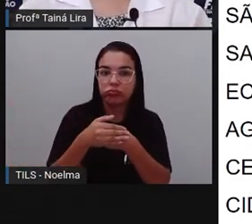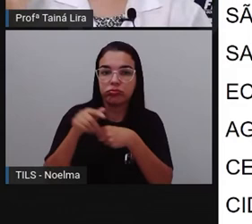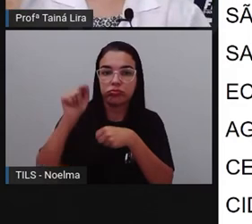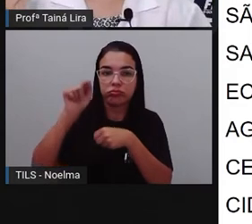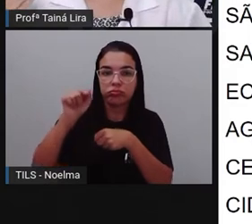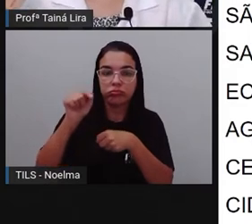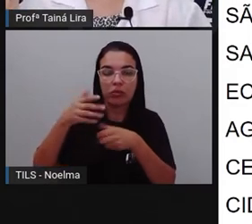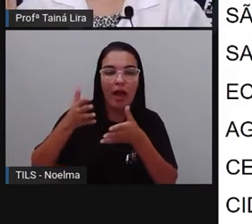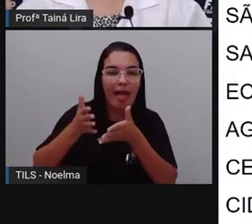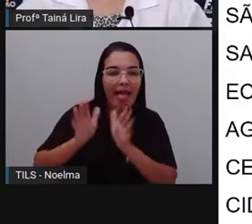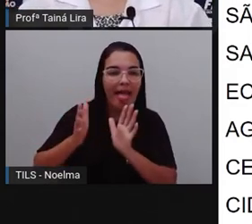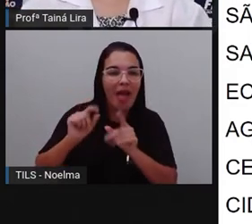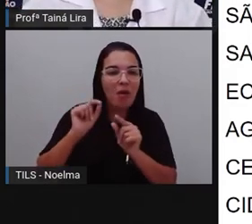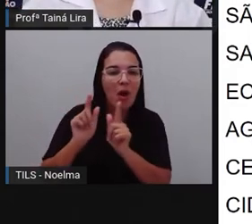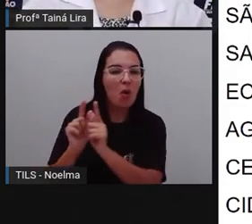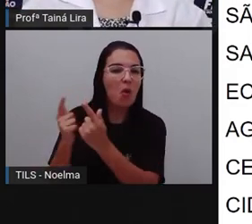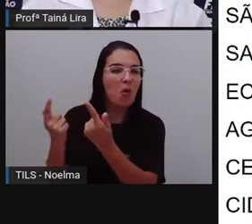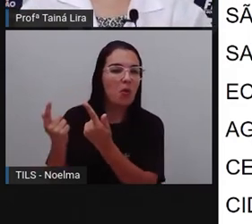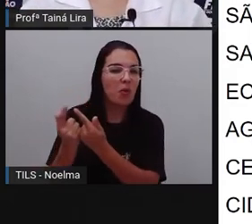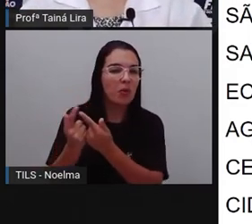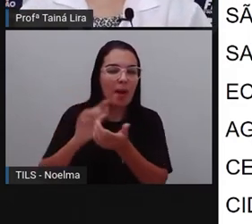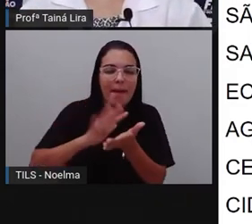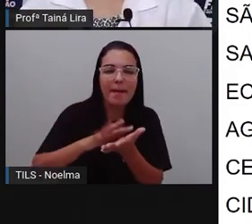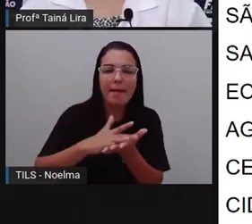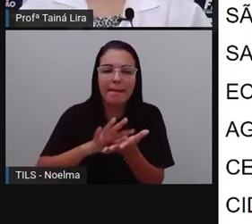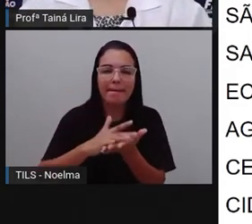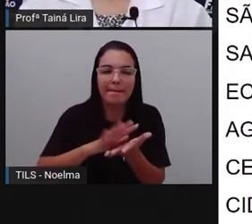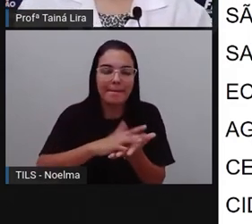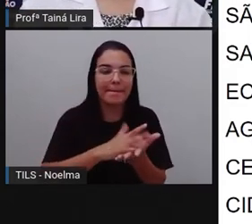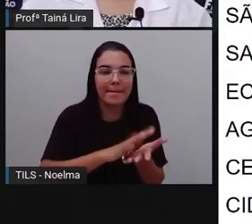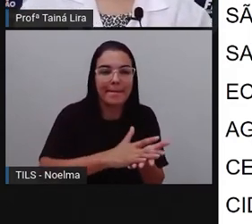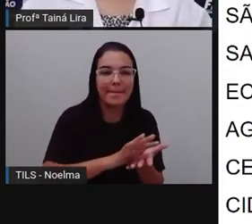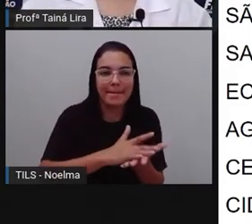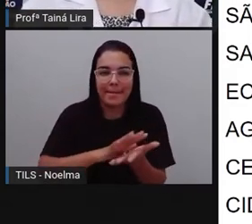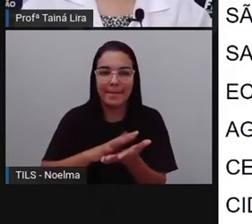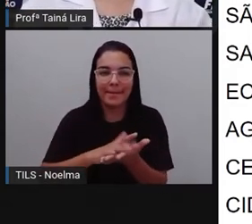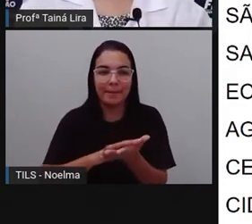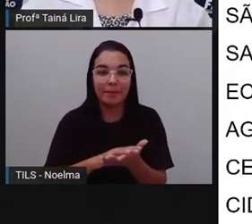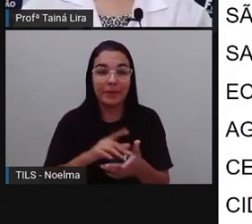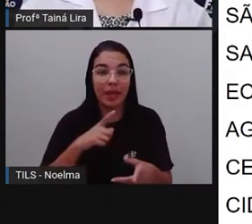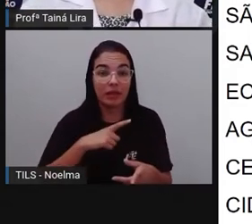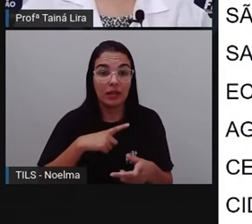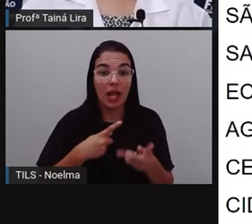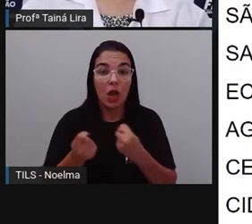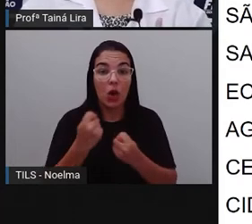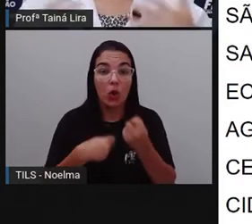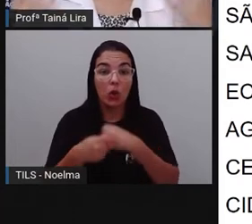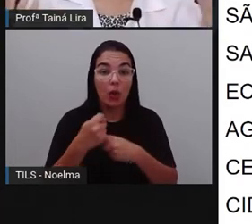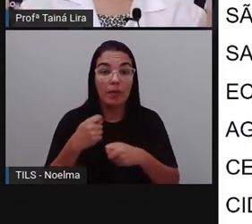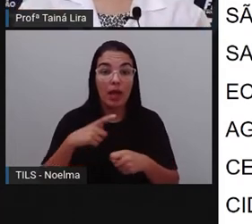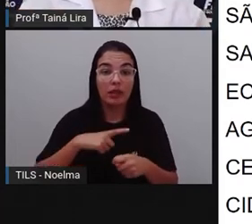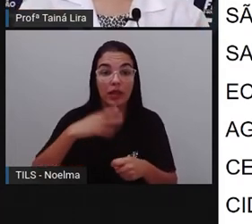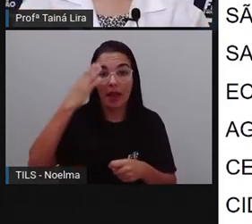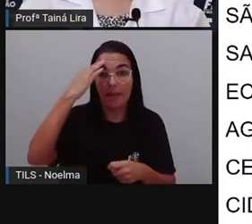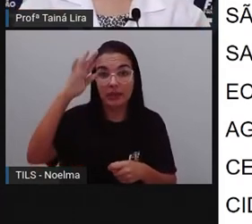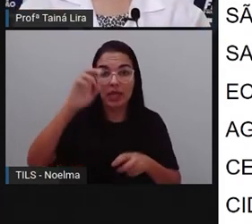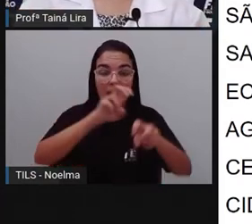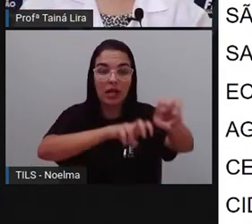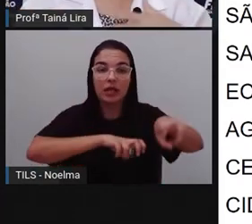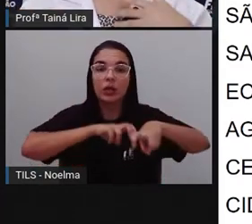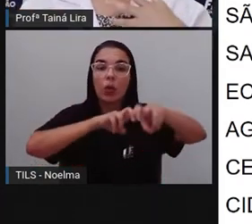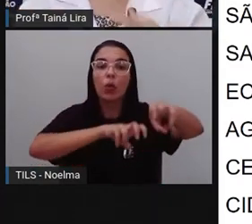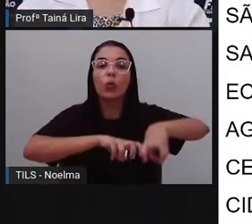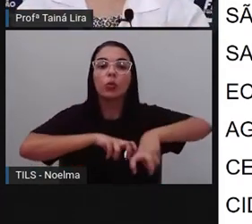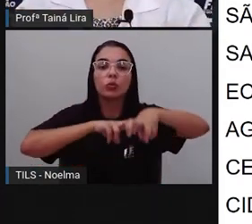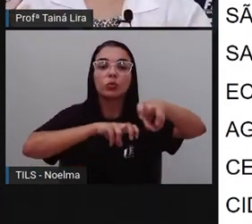grupo de samba de roda Quixabeira da Matinha. Sua economia é embasada principalmente na agricultura, tá?